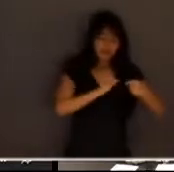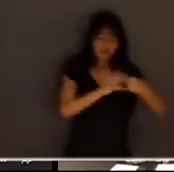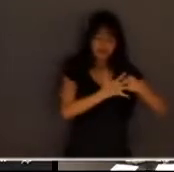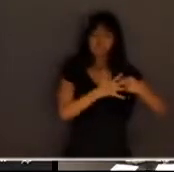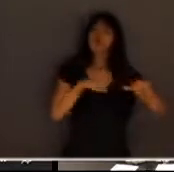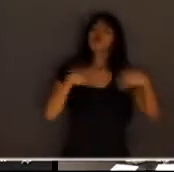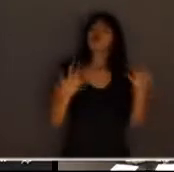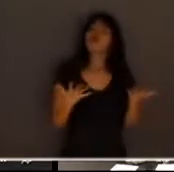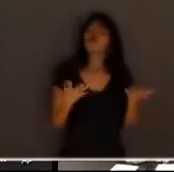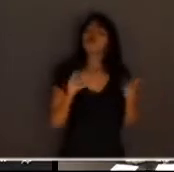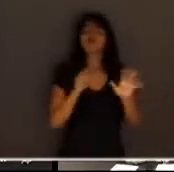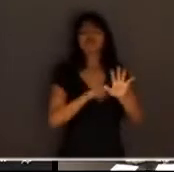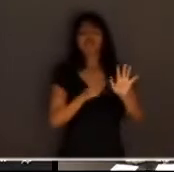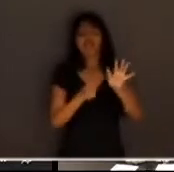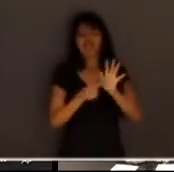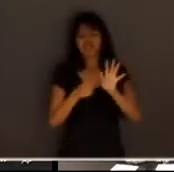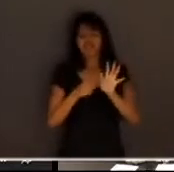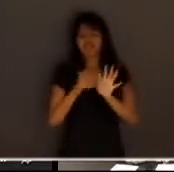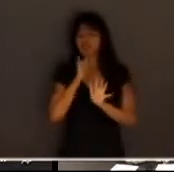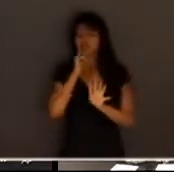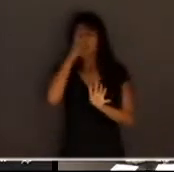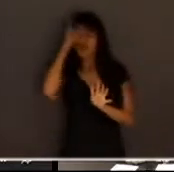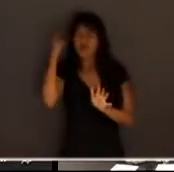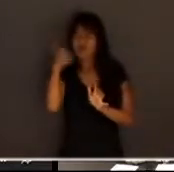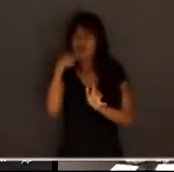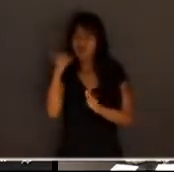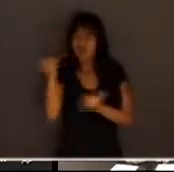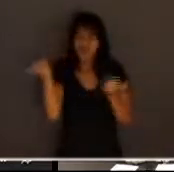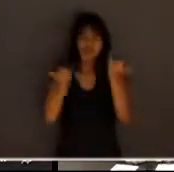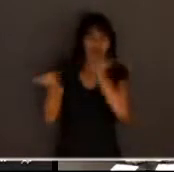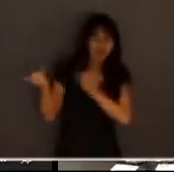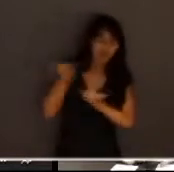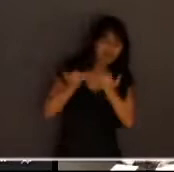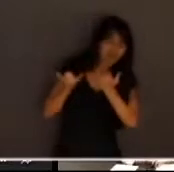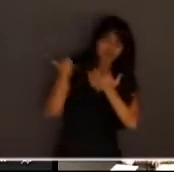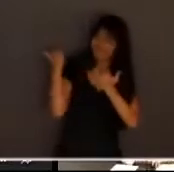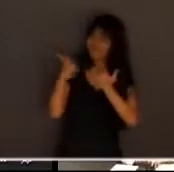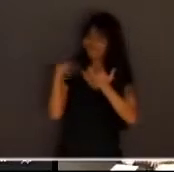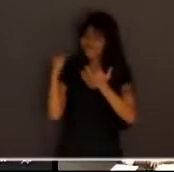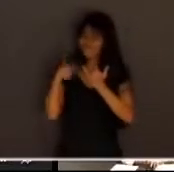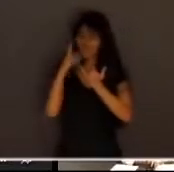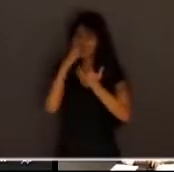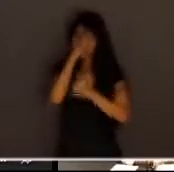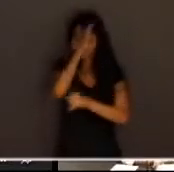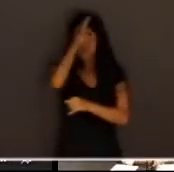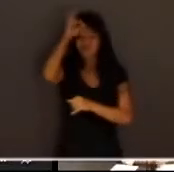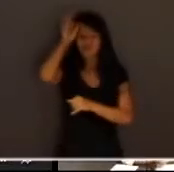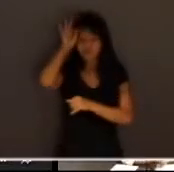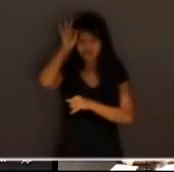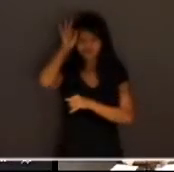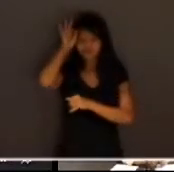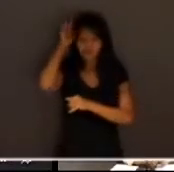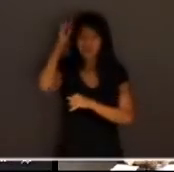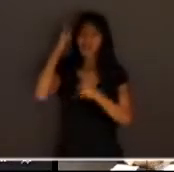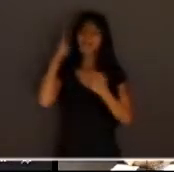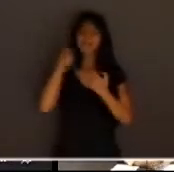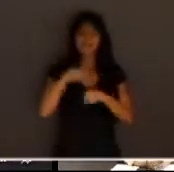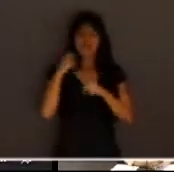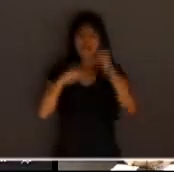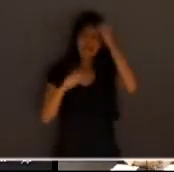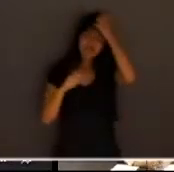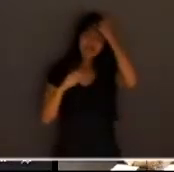júri é o vírus da desinformação é o vírus que tem por vítima a justiça nós temos que espancar a